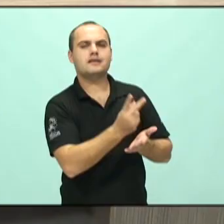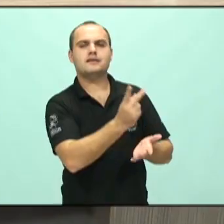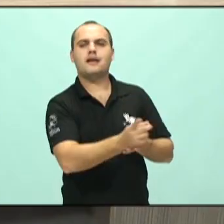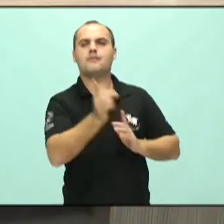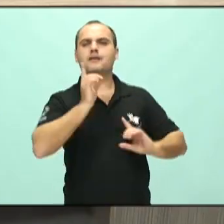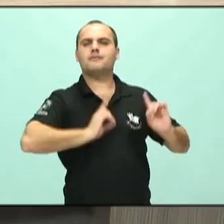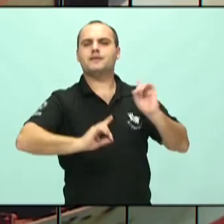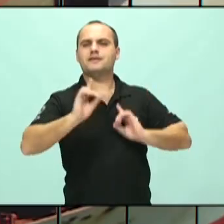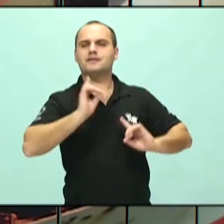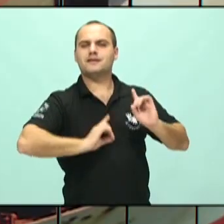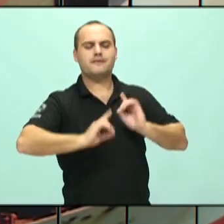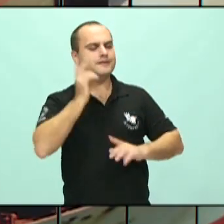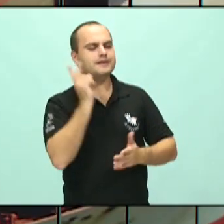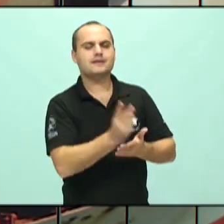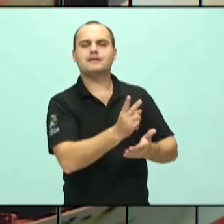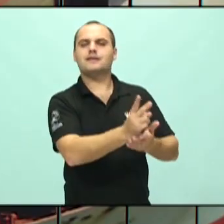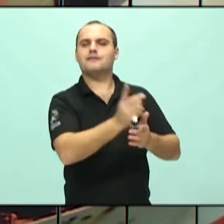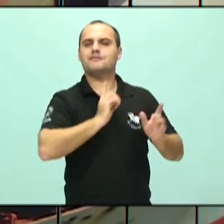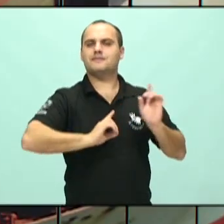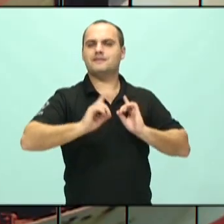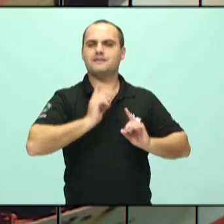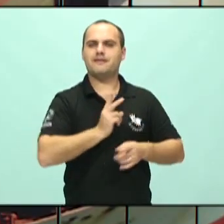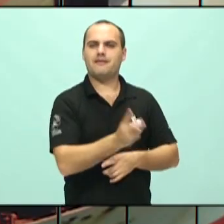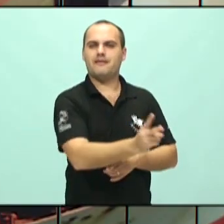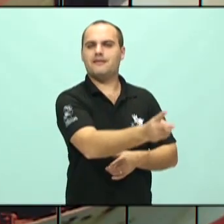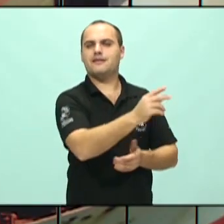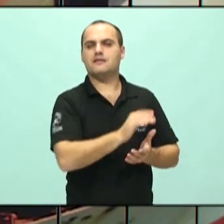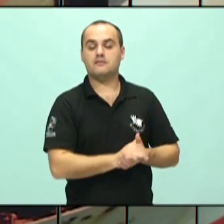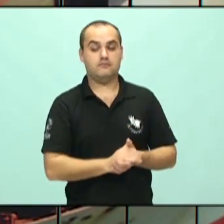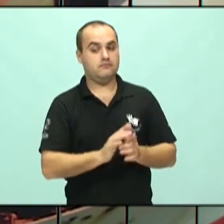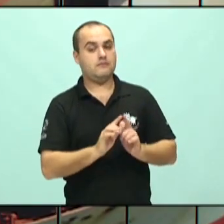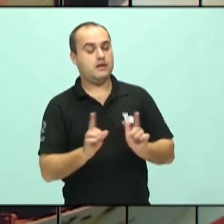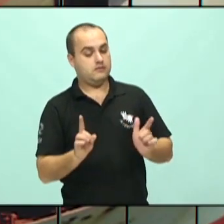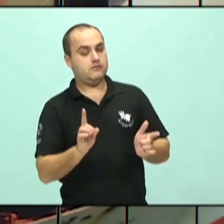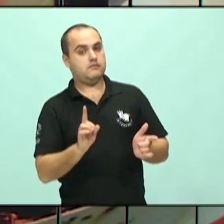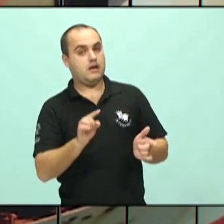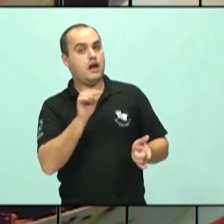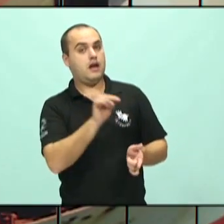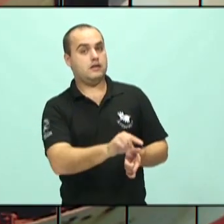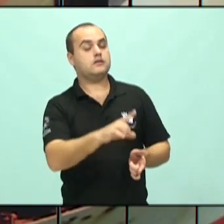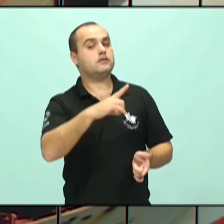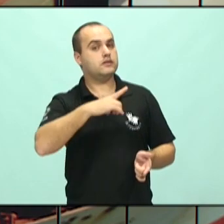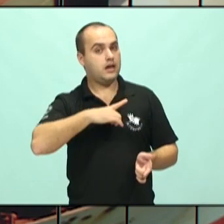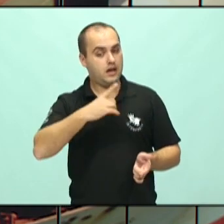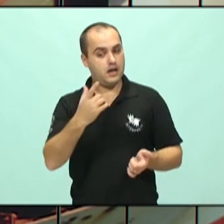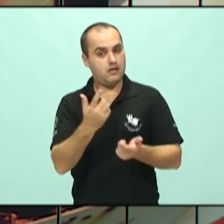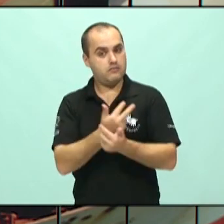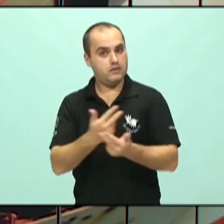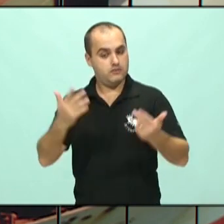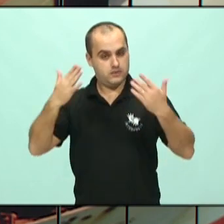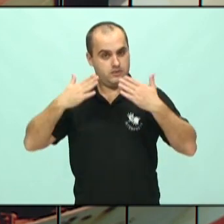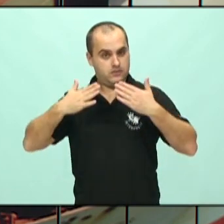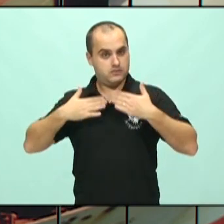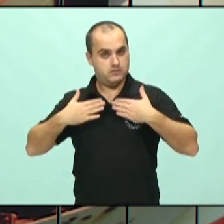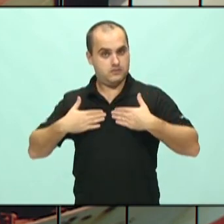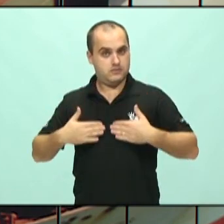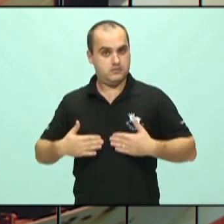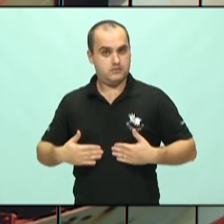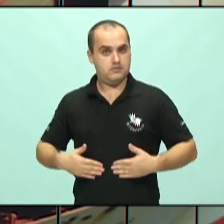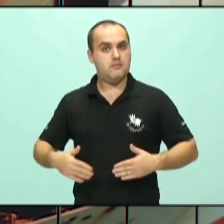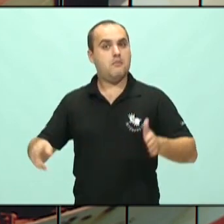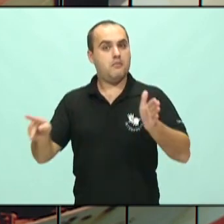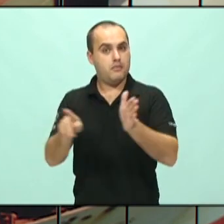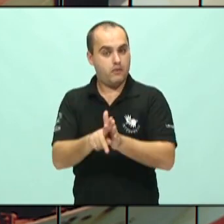dele é a depressão. E, realmente, nós temos ali fatores fisiológicos que geram questões